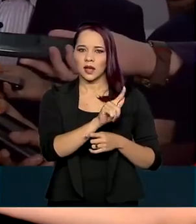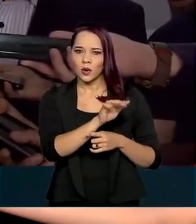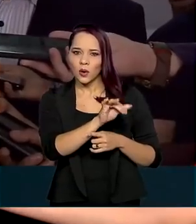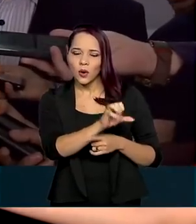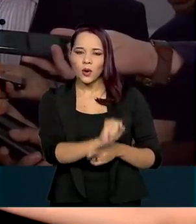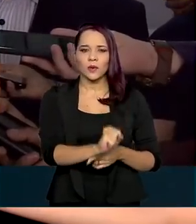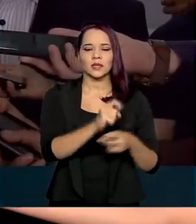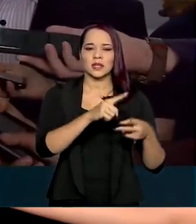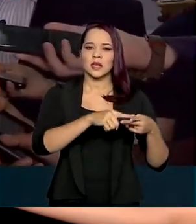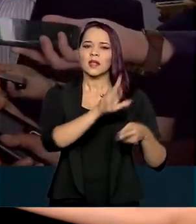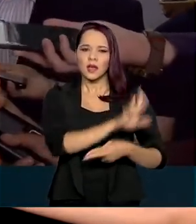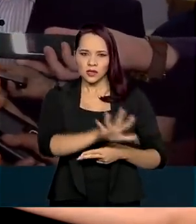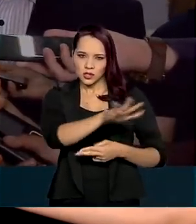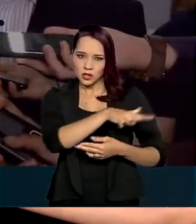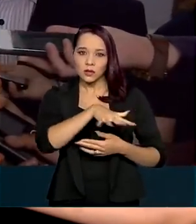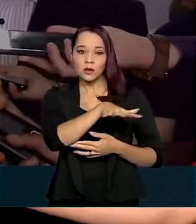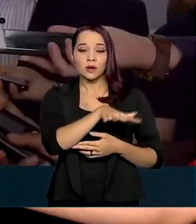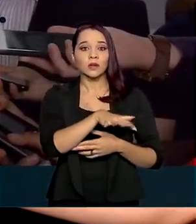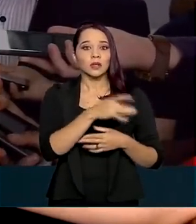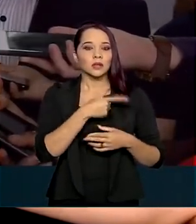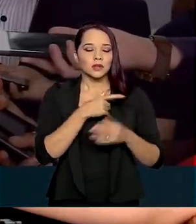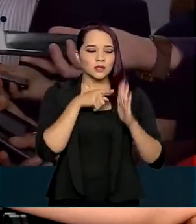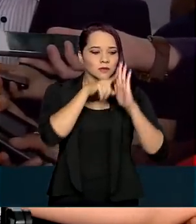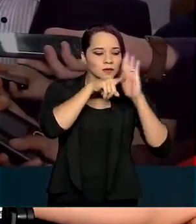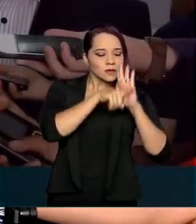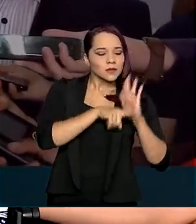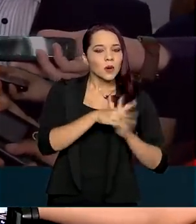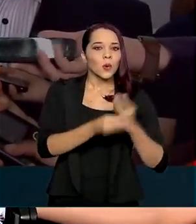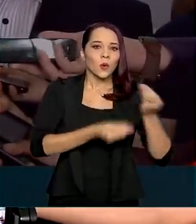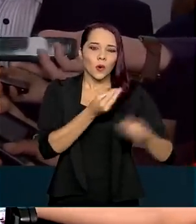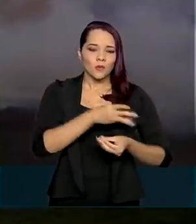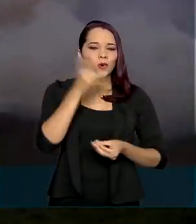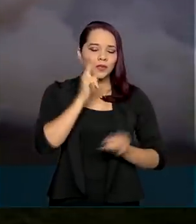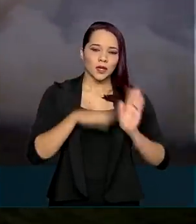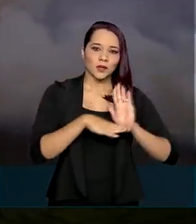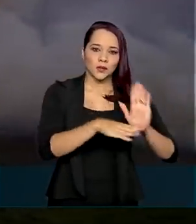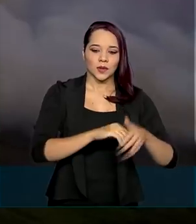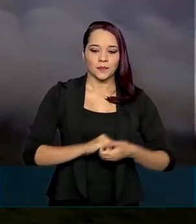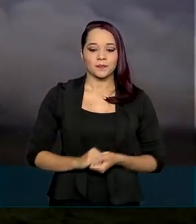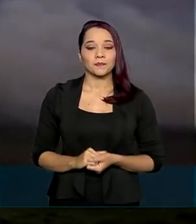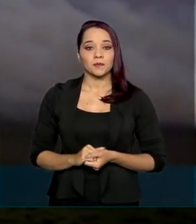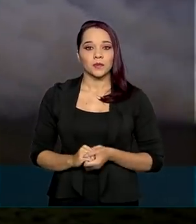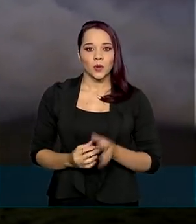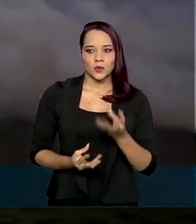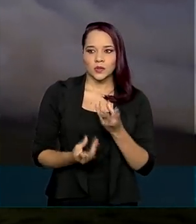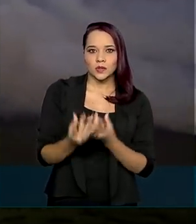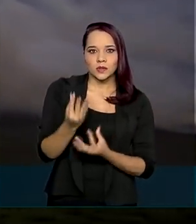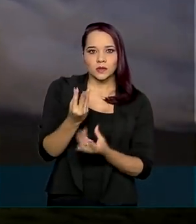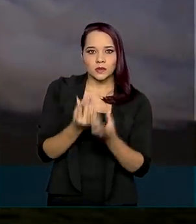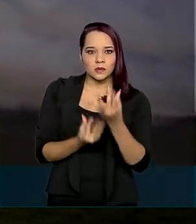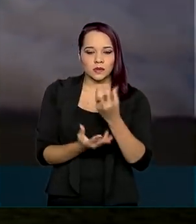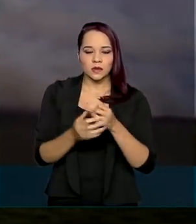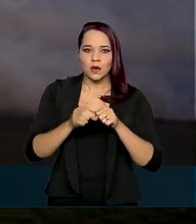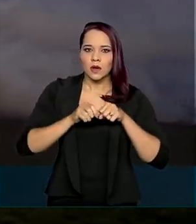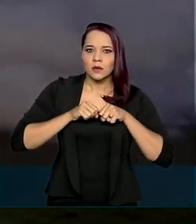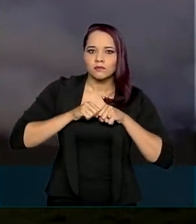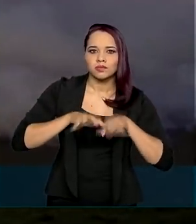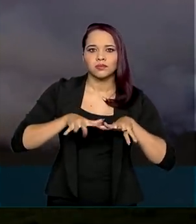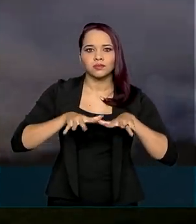enfim, aquela região. Nós estamos levantando isso para ver como é que a gente pode ajudar. Os incêndios já atingiram 18